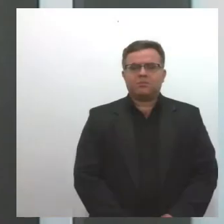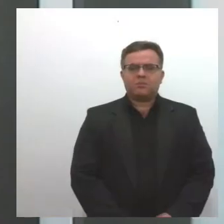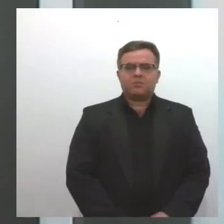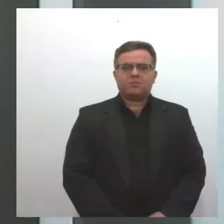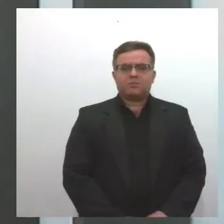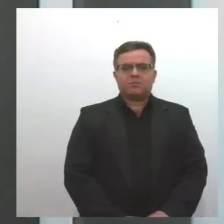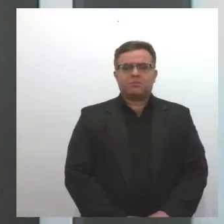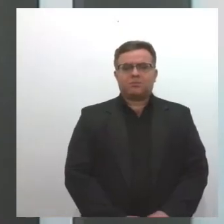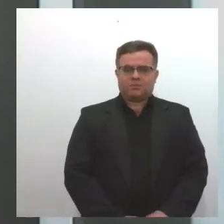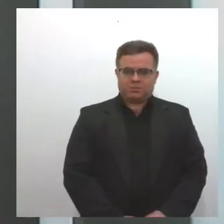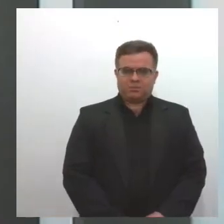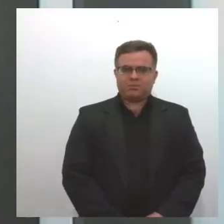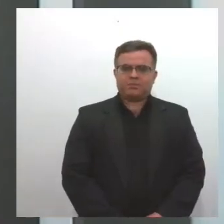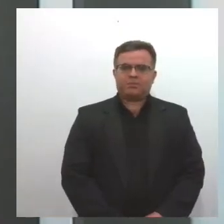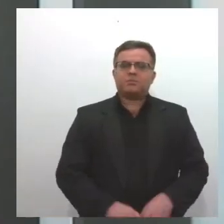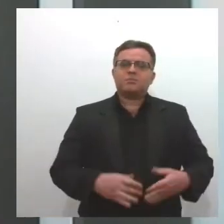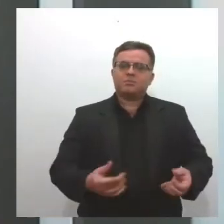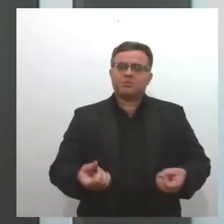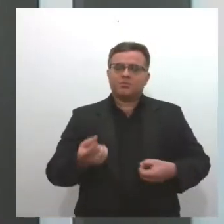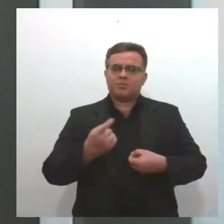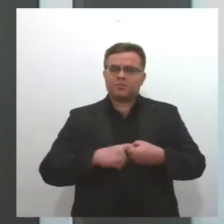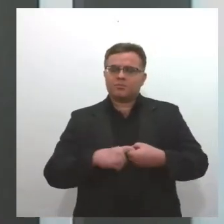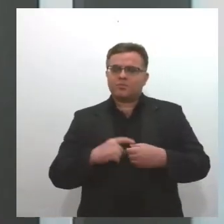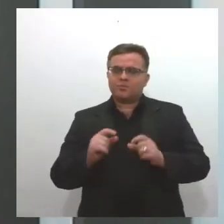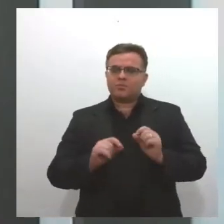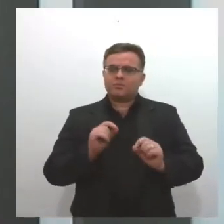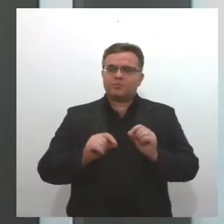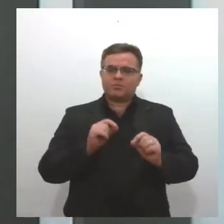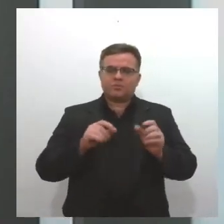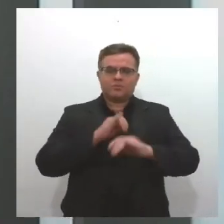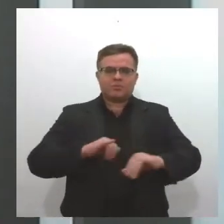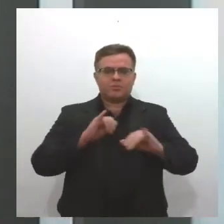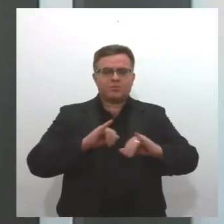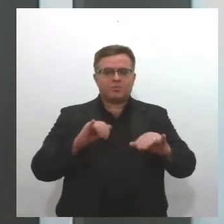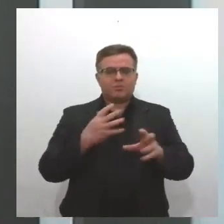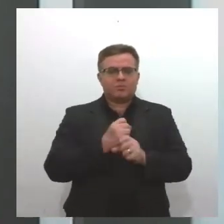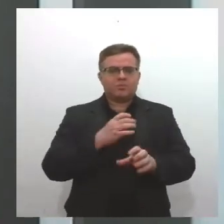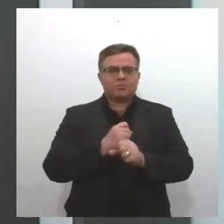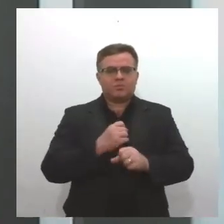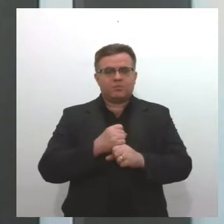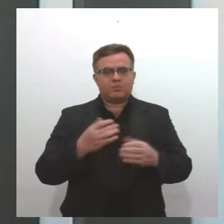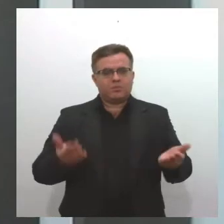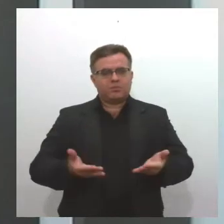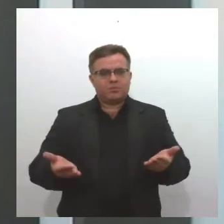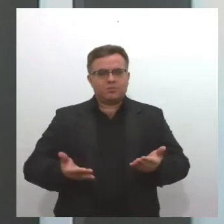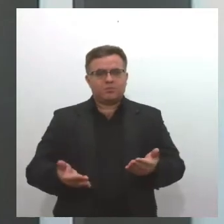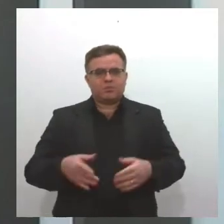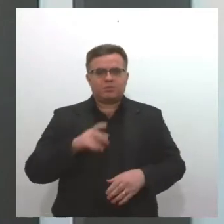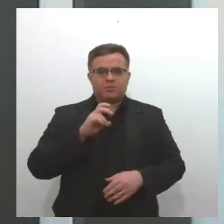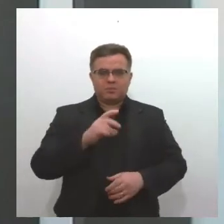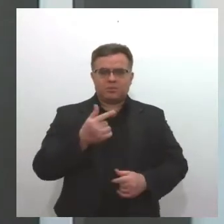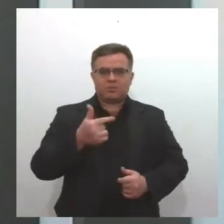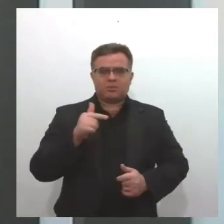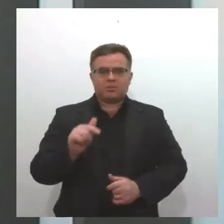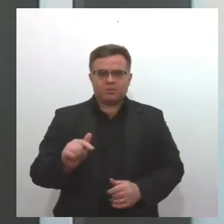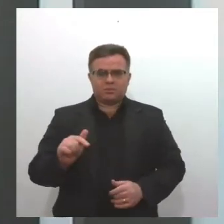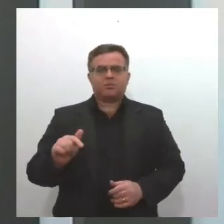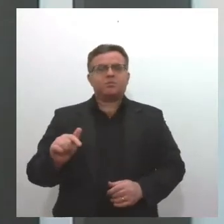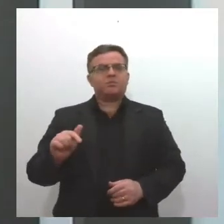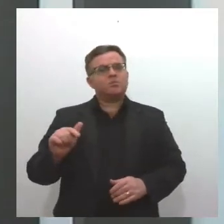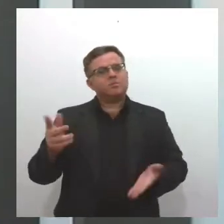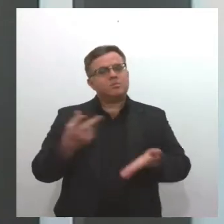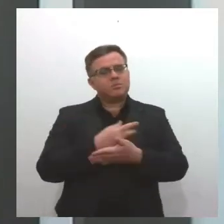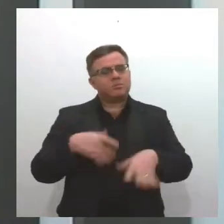Estamos de volta e agora com os números da pandemia. O Estado registrou 527 casos, um óbito nesta terça